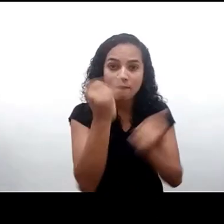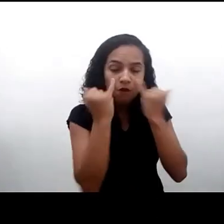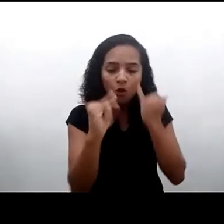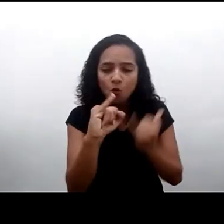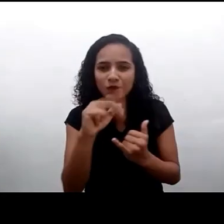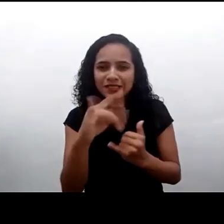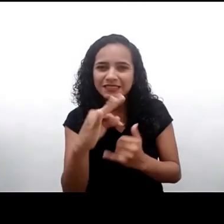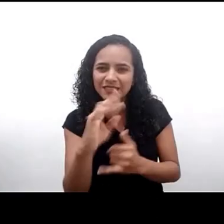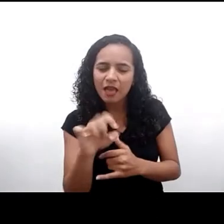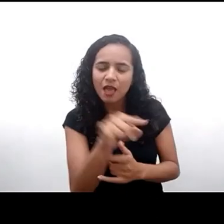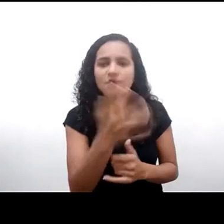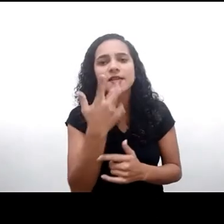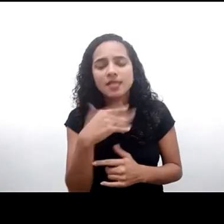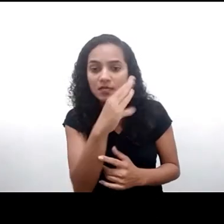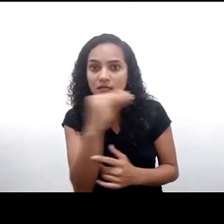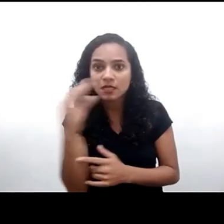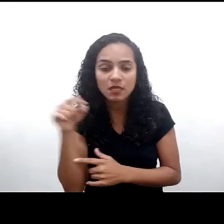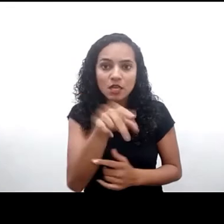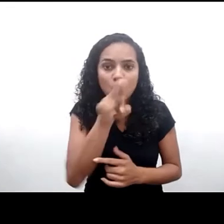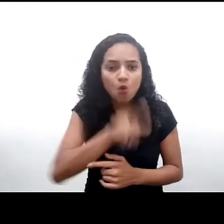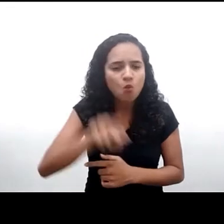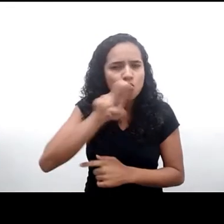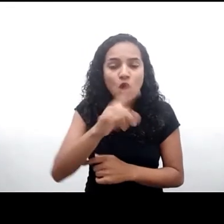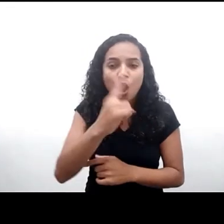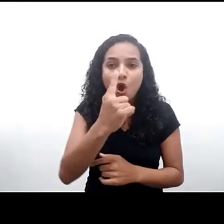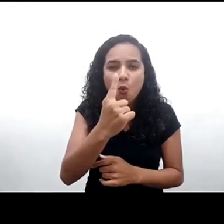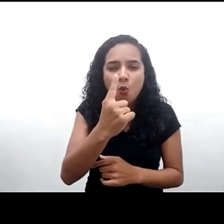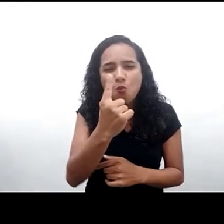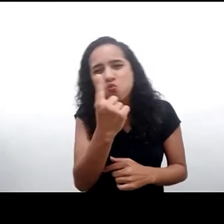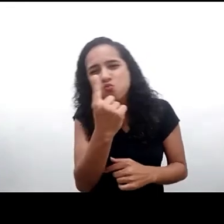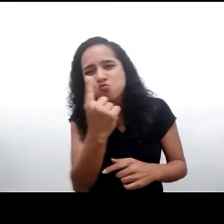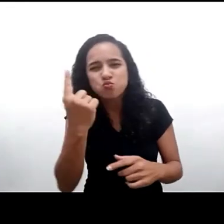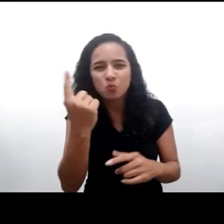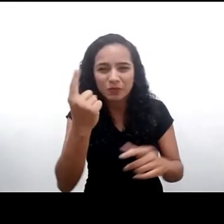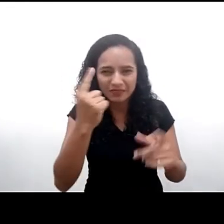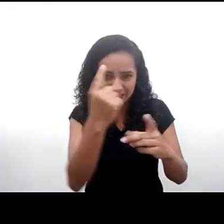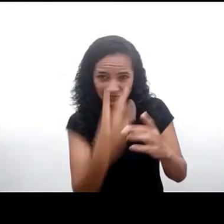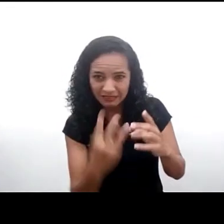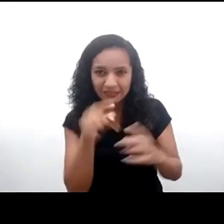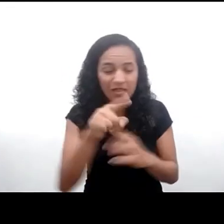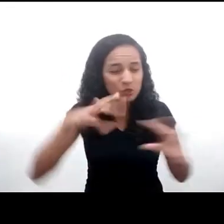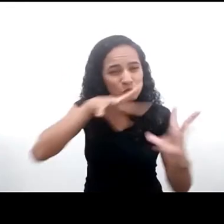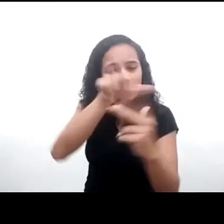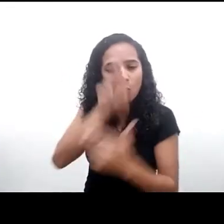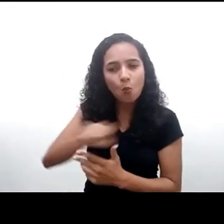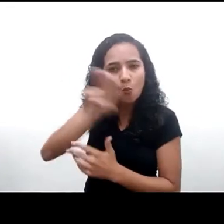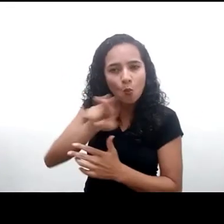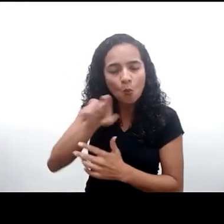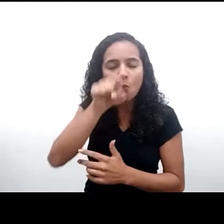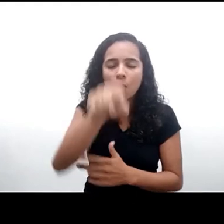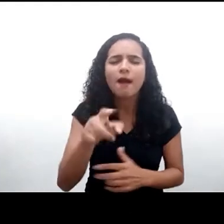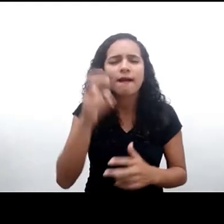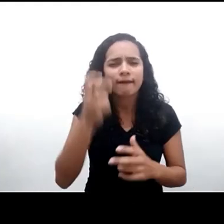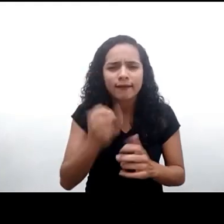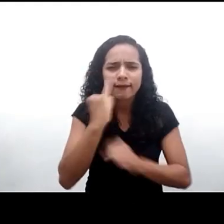adolescentes representam um terço dos usuários de internet no mundo. A internet pode promover a criatividade, a socialização,